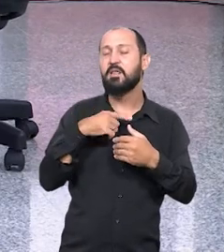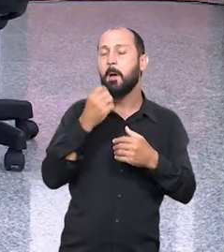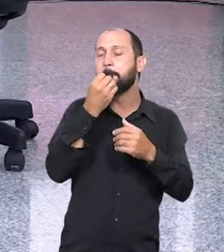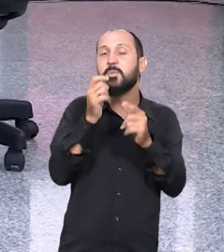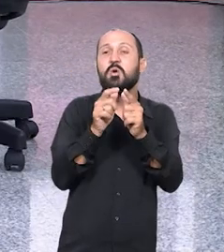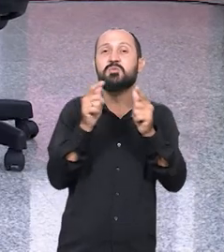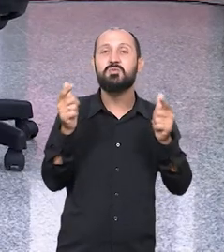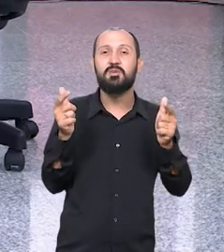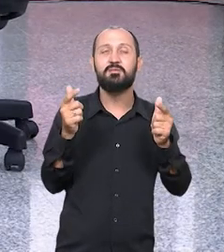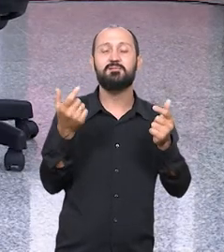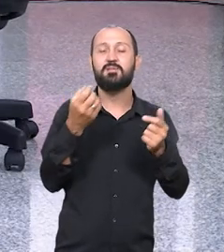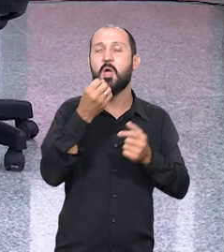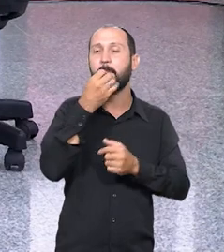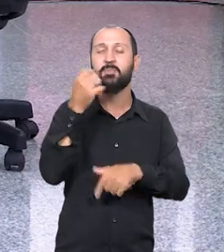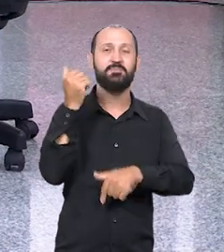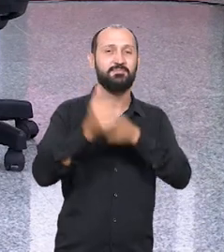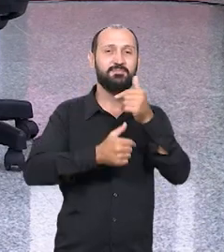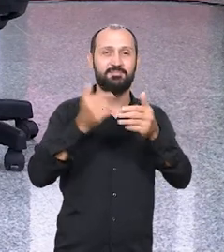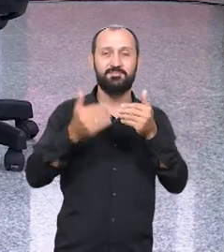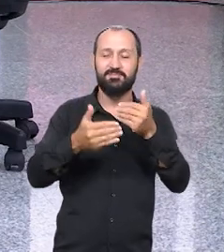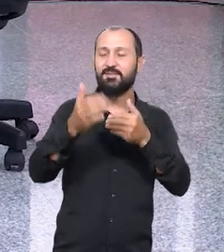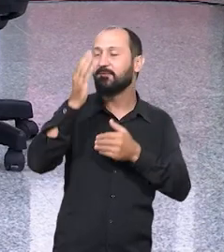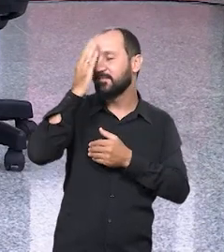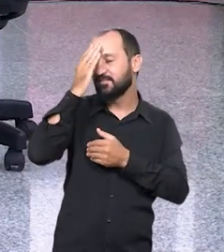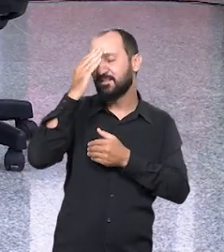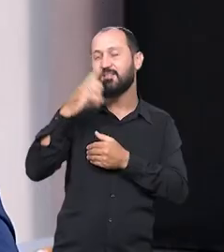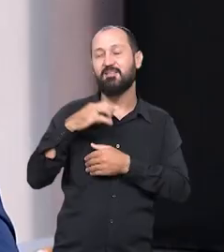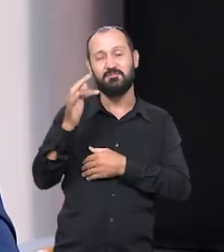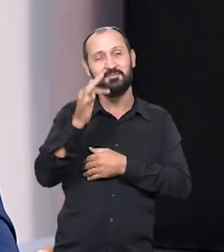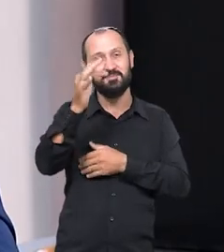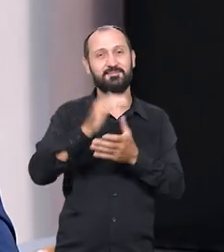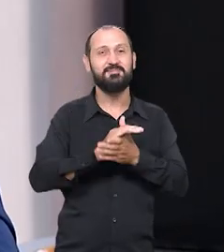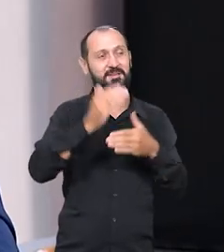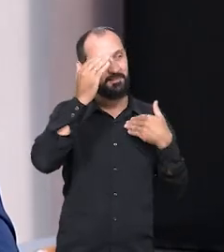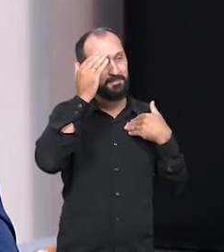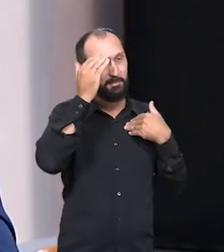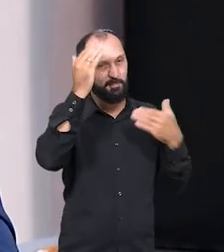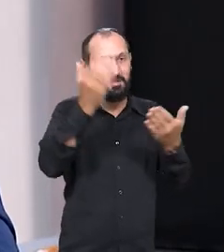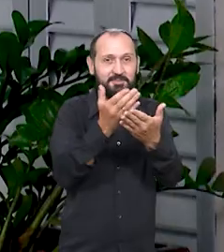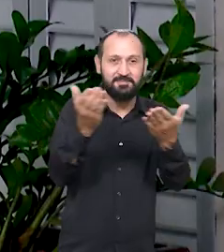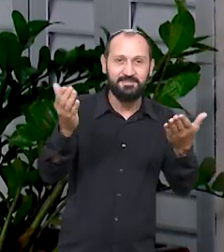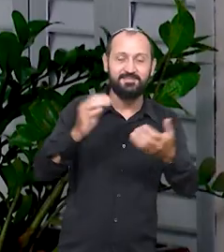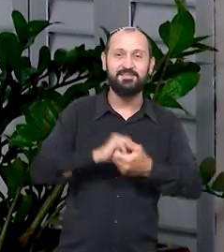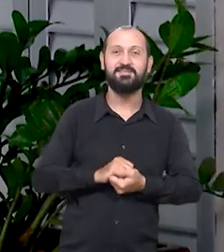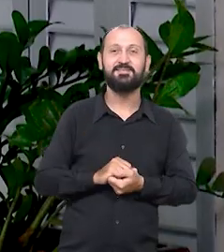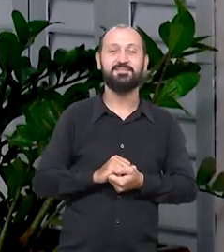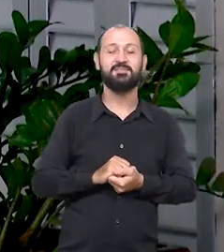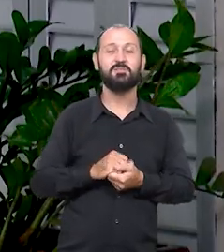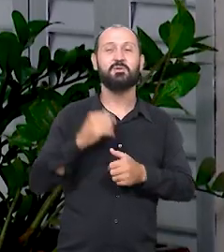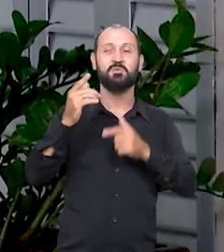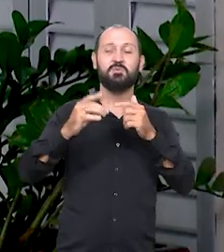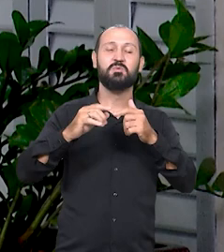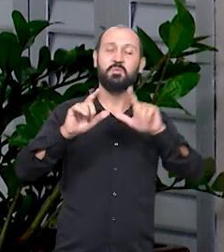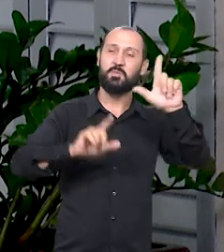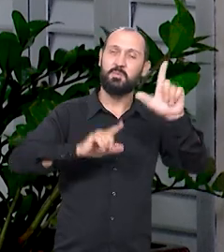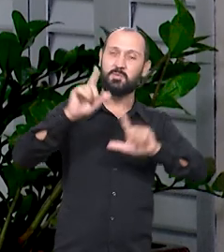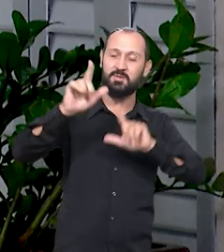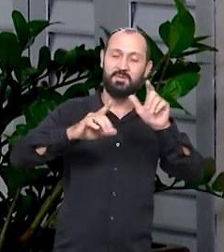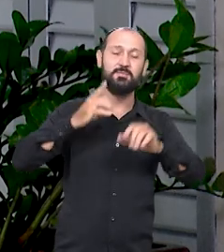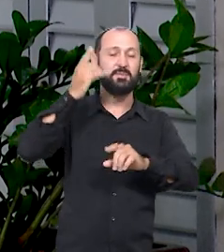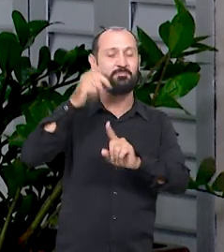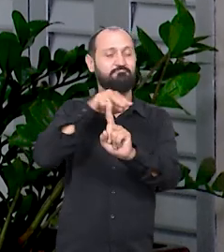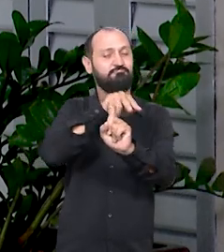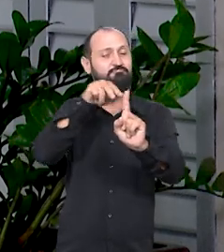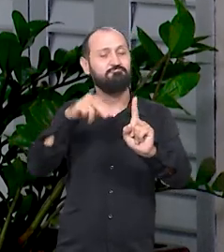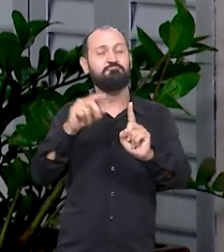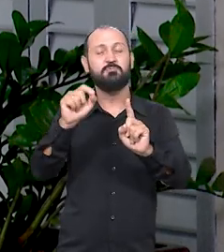sorte e um bom trabalho, que eu sei que o senhor tem pela frente. Obrigado, Glaucia, obrigado a todos. O Visão Parlamentar fica por aqui,